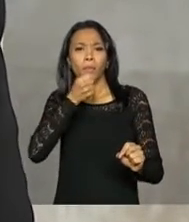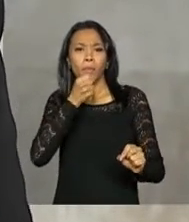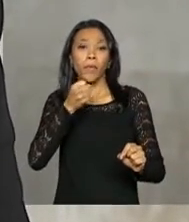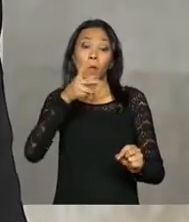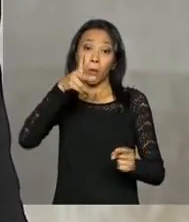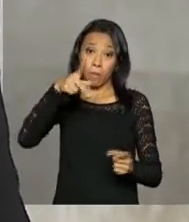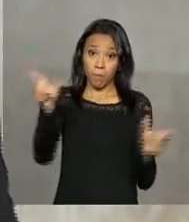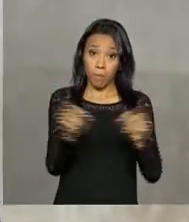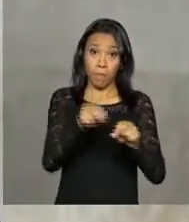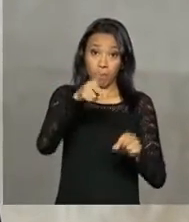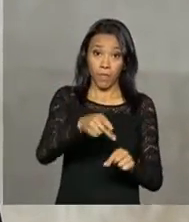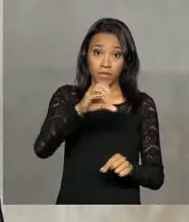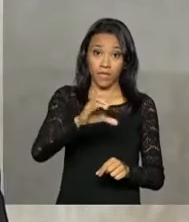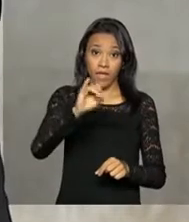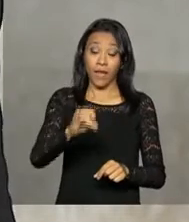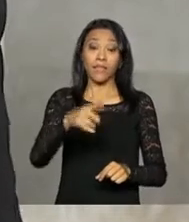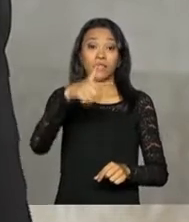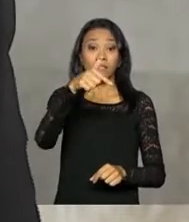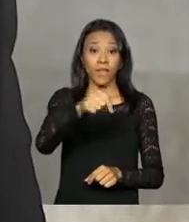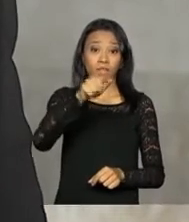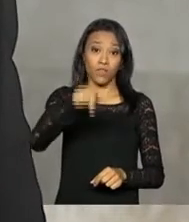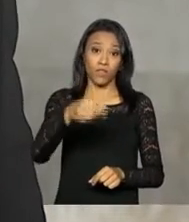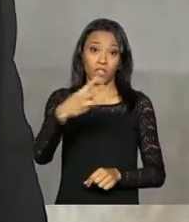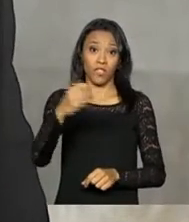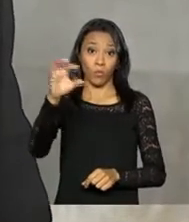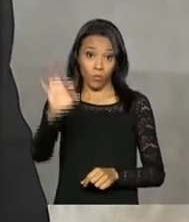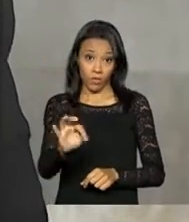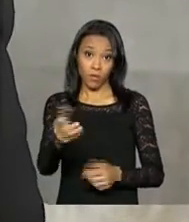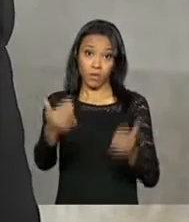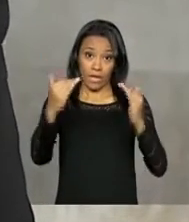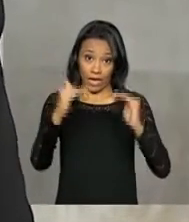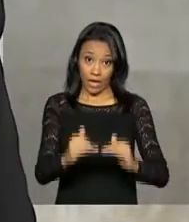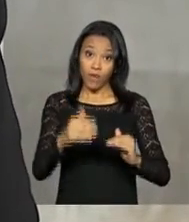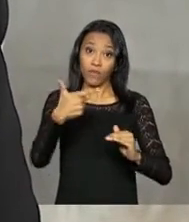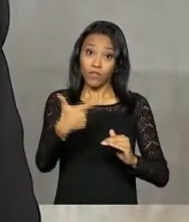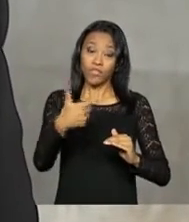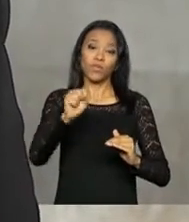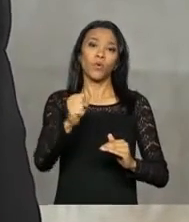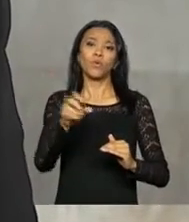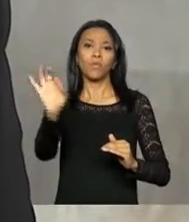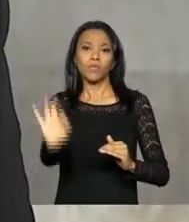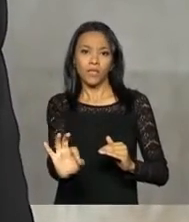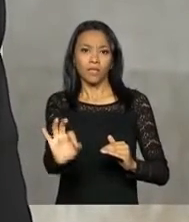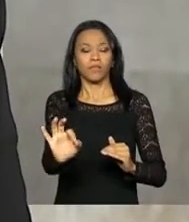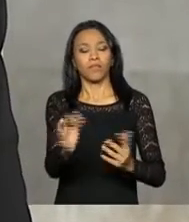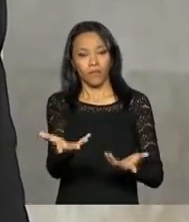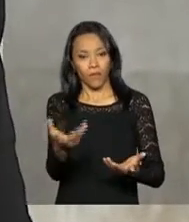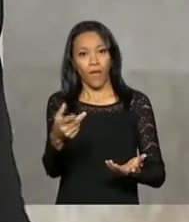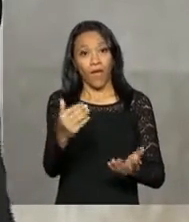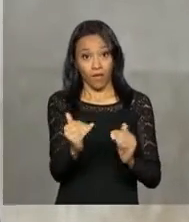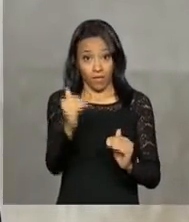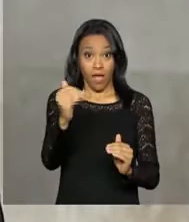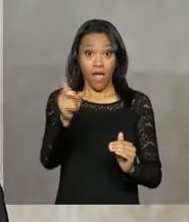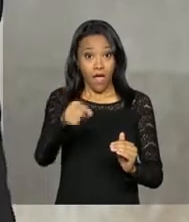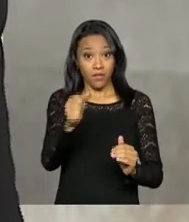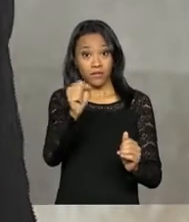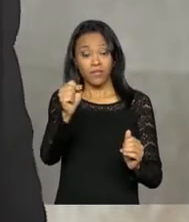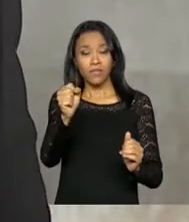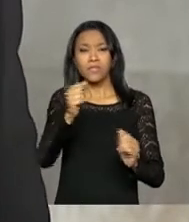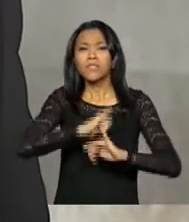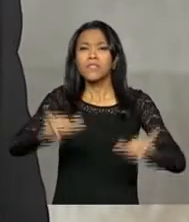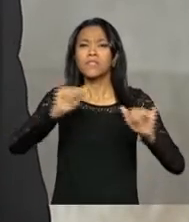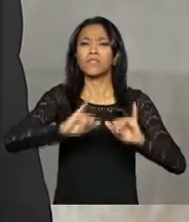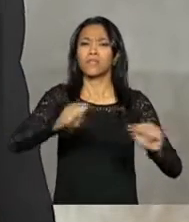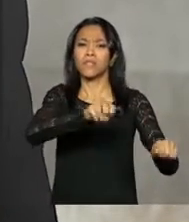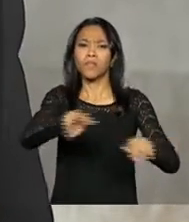IPCA passou de 7,31% para 7,28%. As informações foram colhidas na semana passada